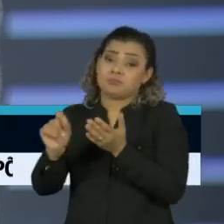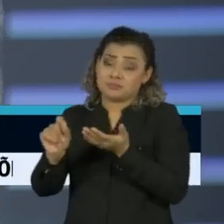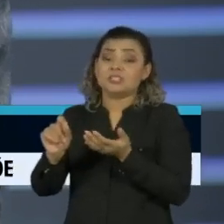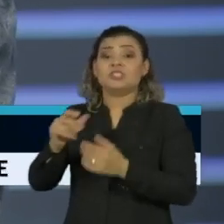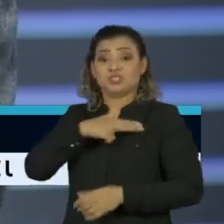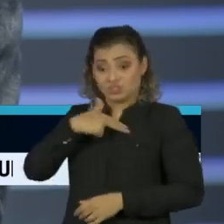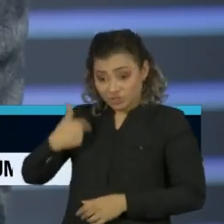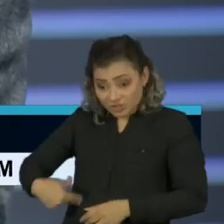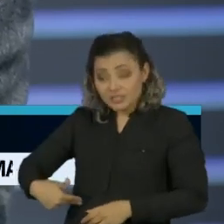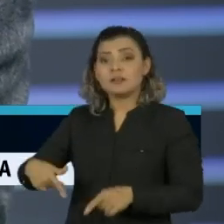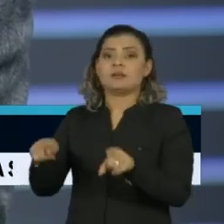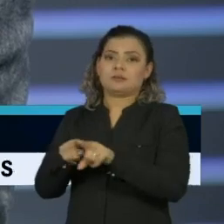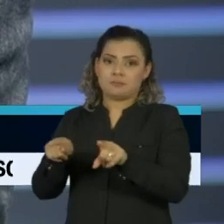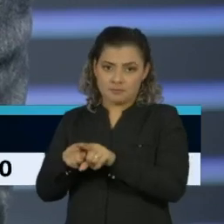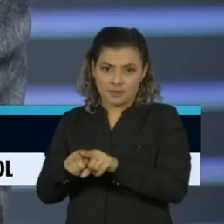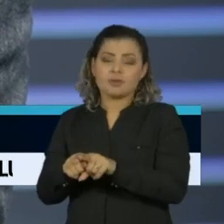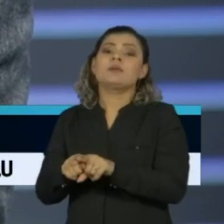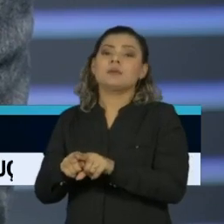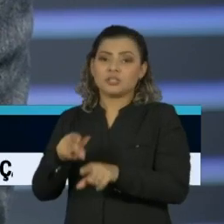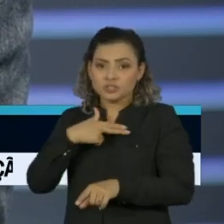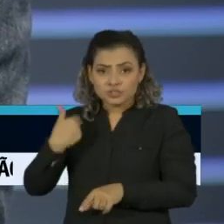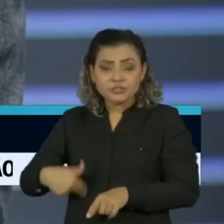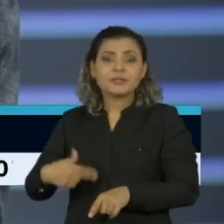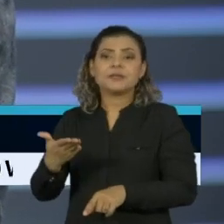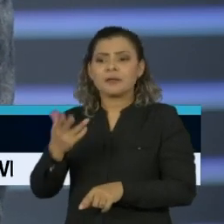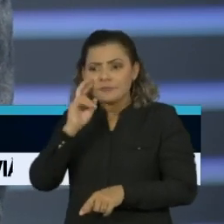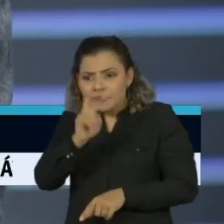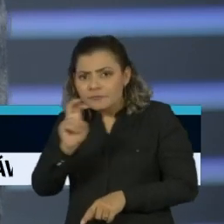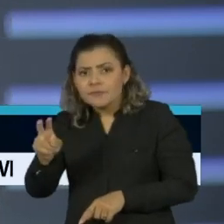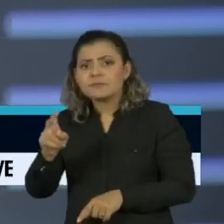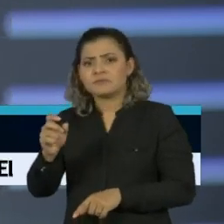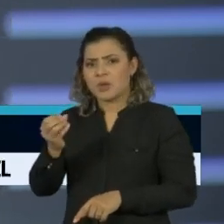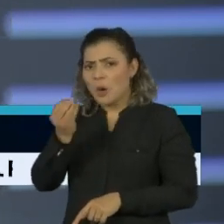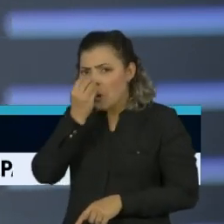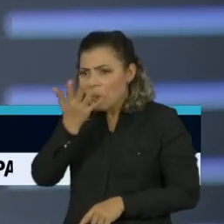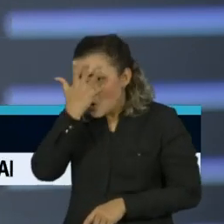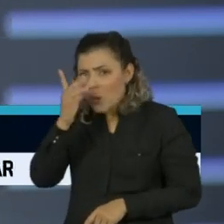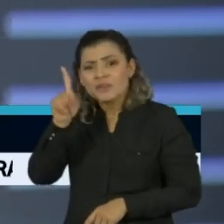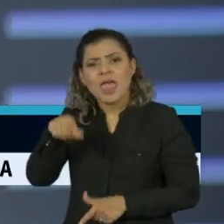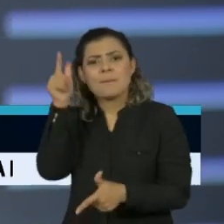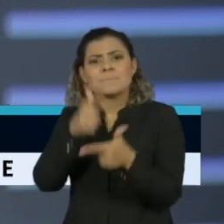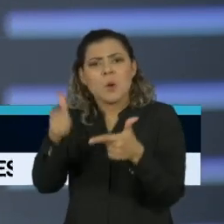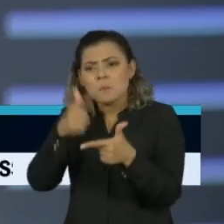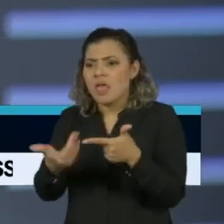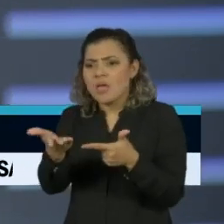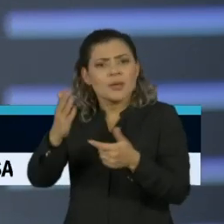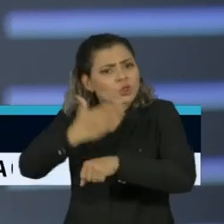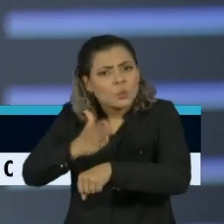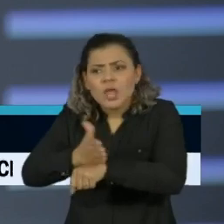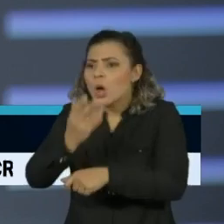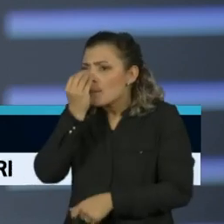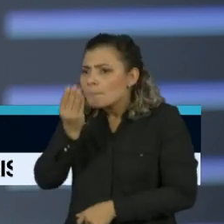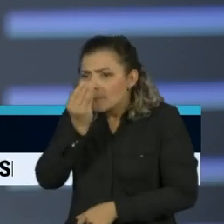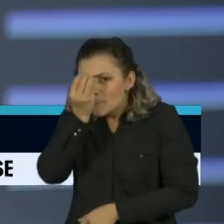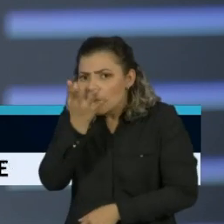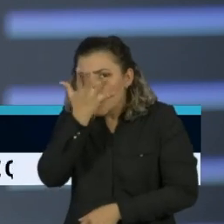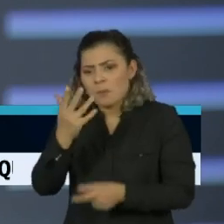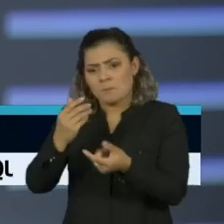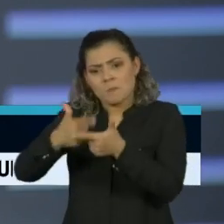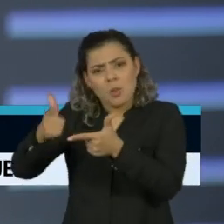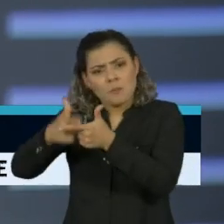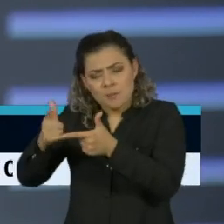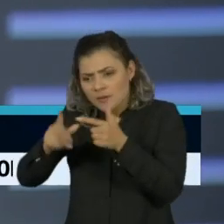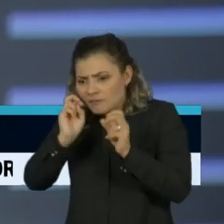continental, como eles falam, vêm em Hong Kong como criador de problema, certo? Então, não